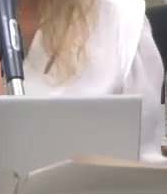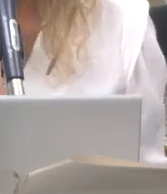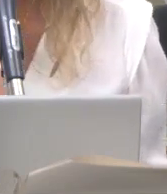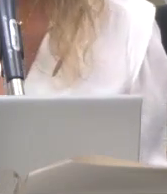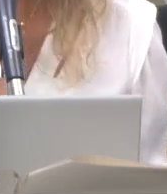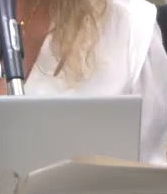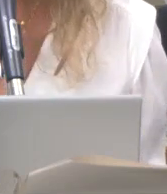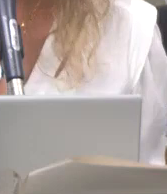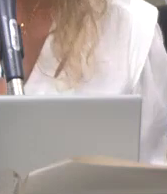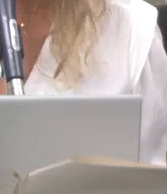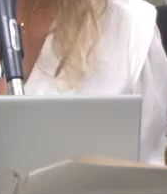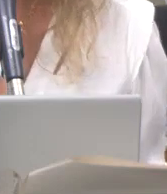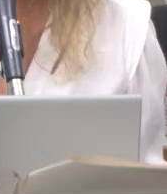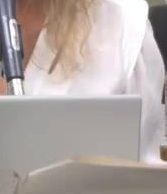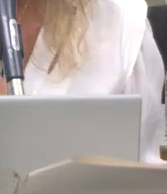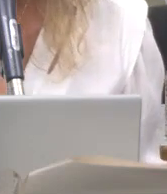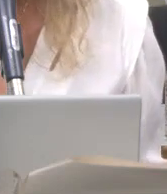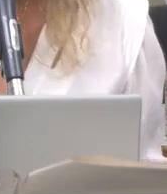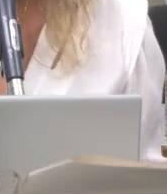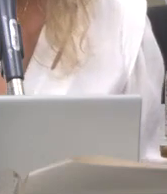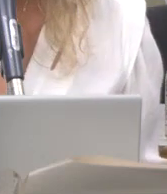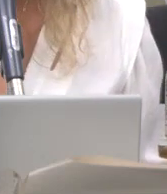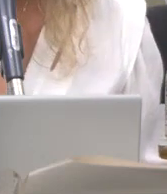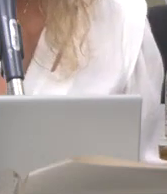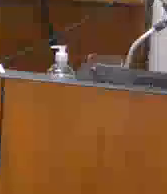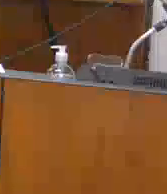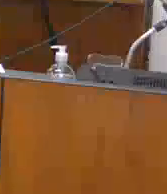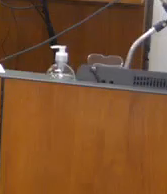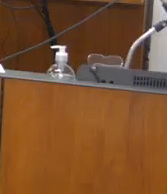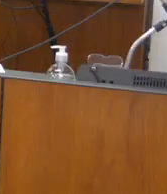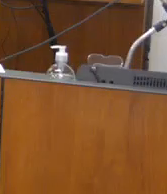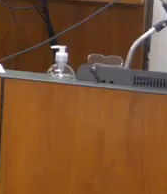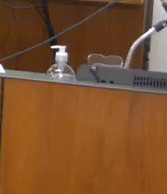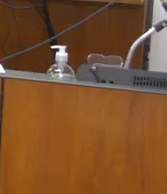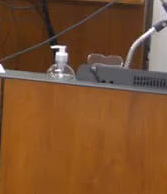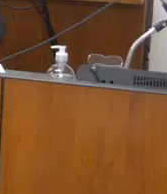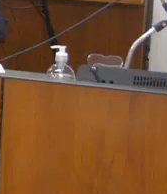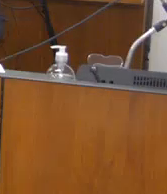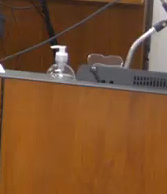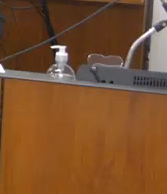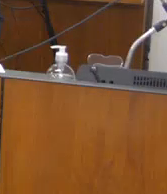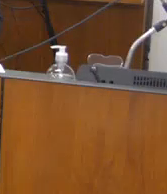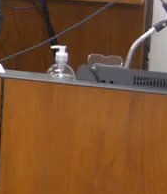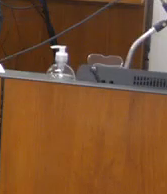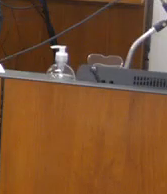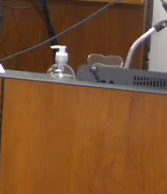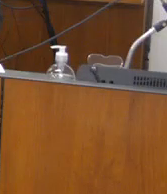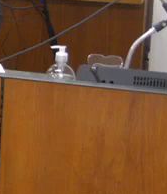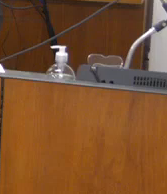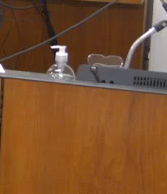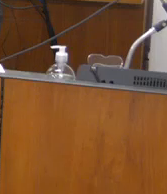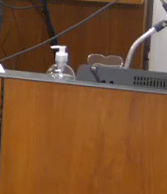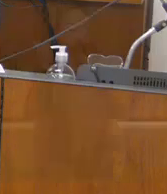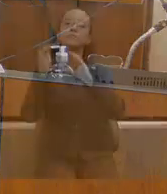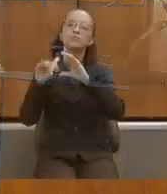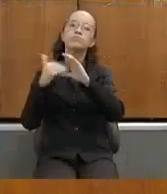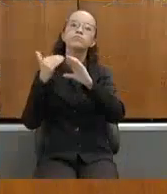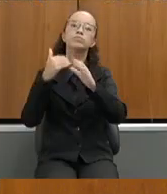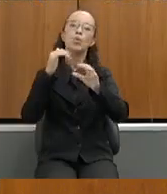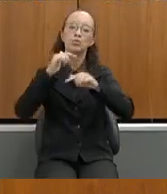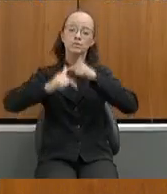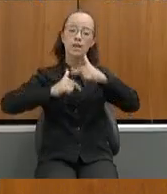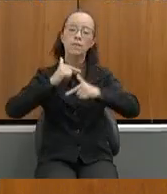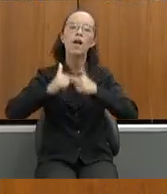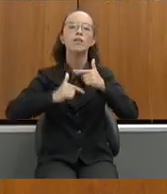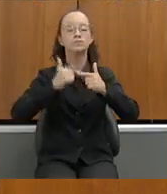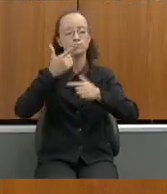sequência nós faremos a votação é o tempo de a gente fazer a impressão dos requerimentos que dizem respeito aos encaminhamentos dessa audiência os trabalhos